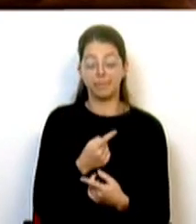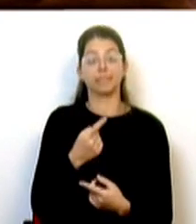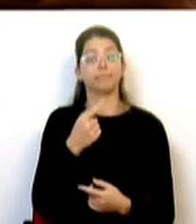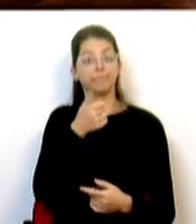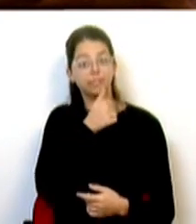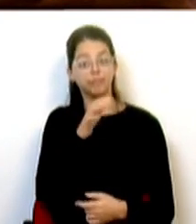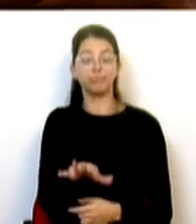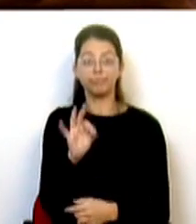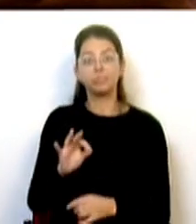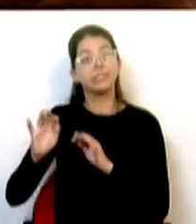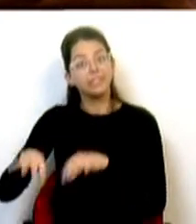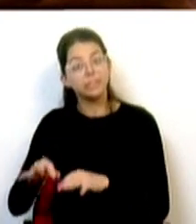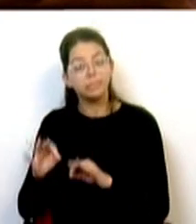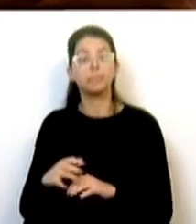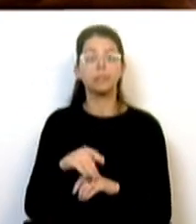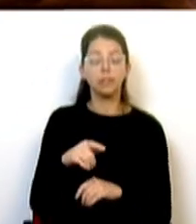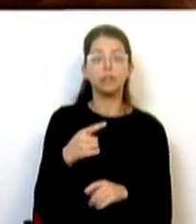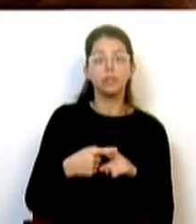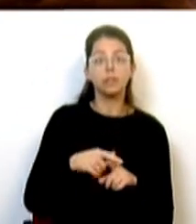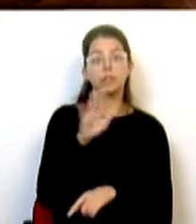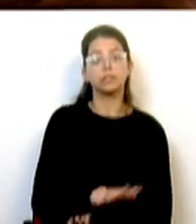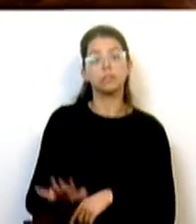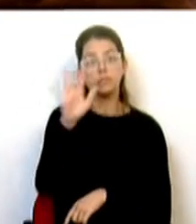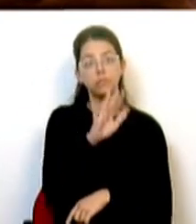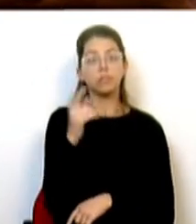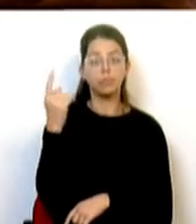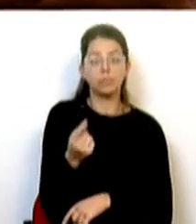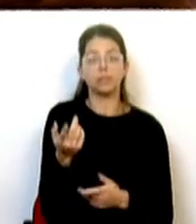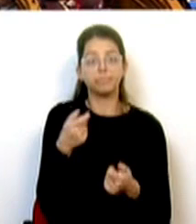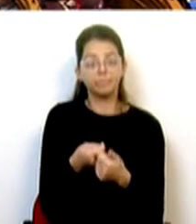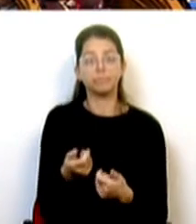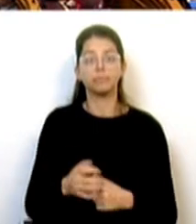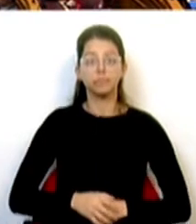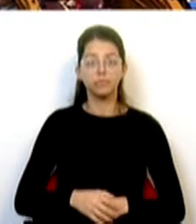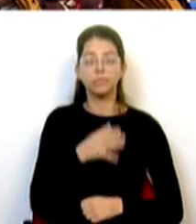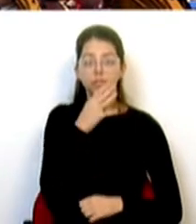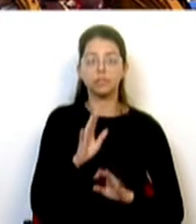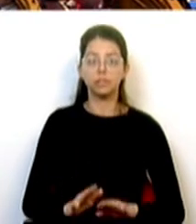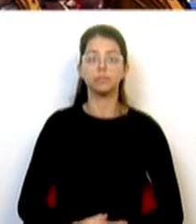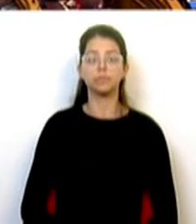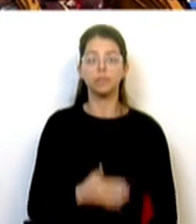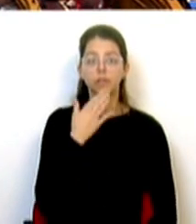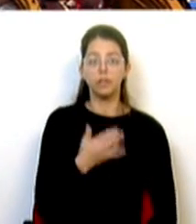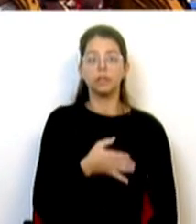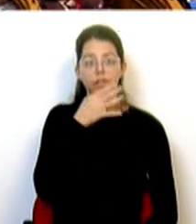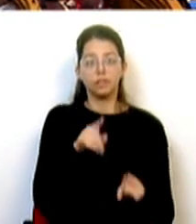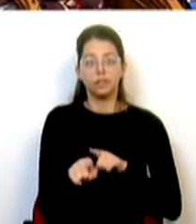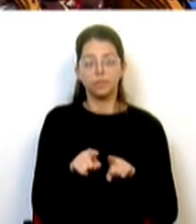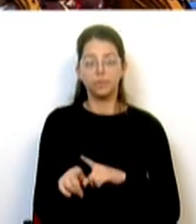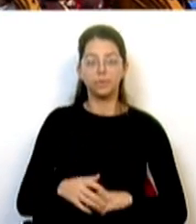Estou certo que o fará, tendo em conta o interesse nacional a que está obrigado. Disse-lhe. Muito obrigada, Sr. Deputado.